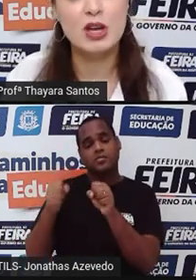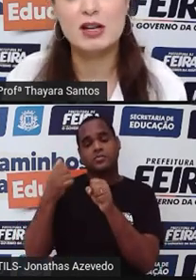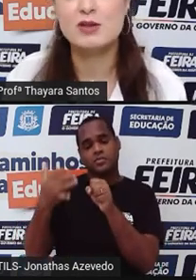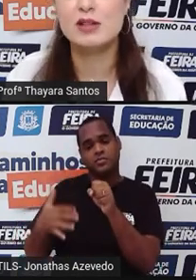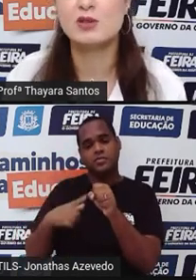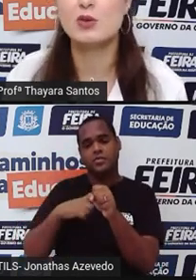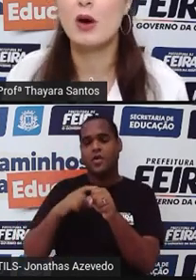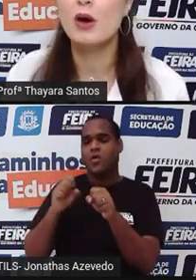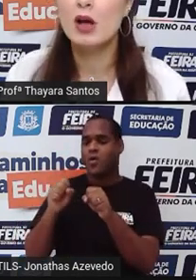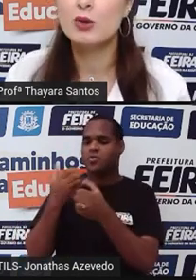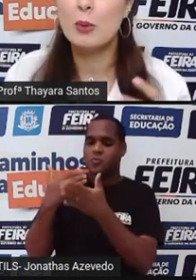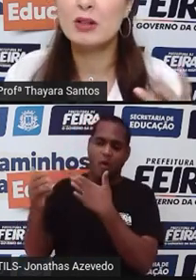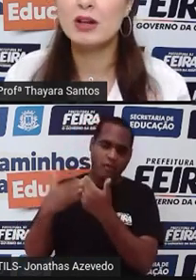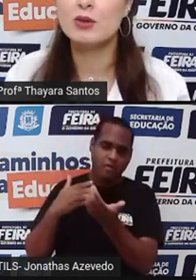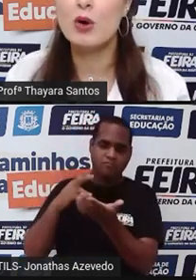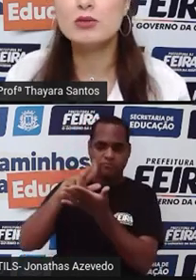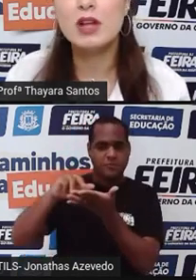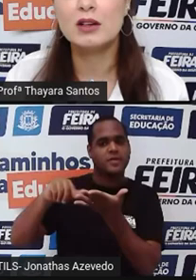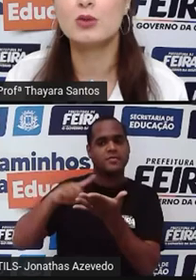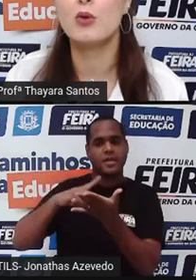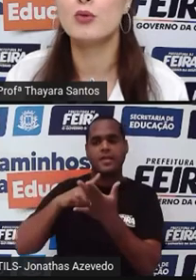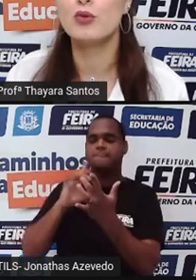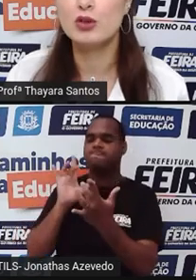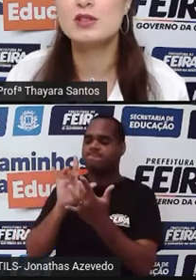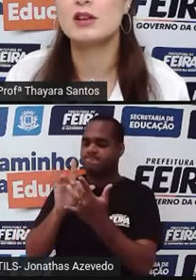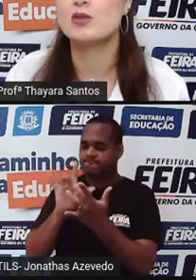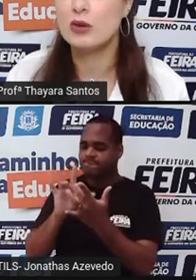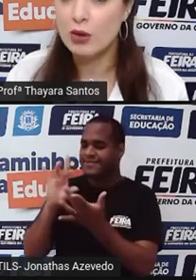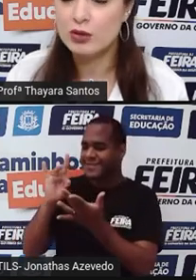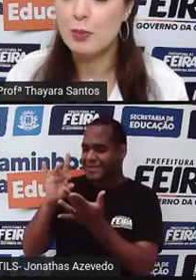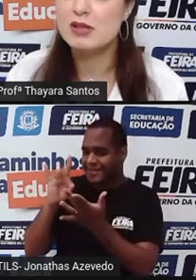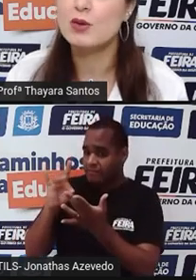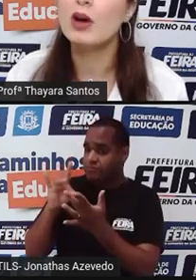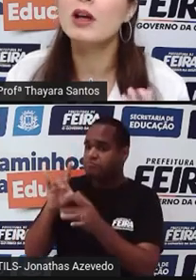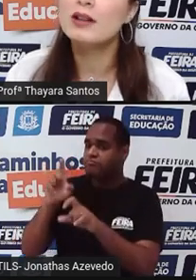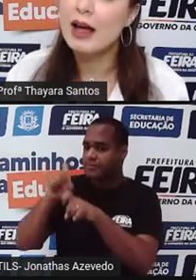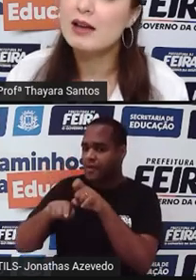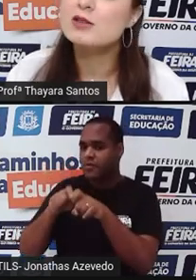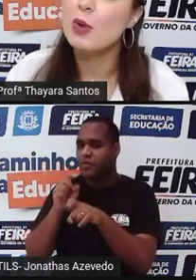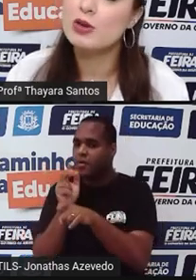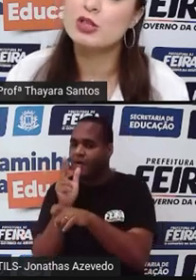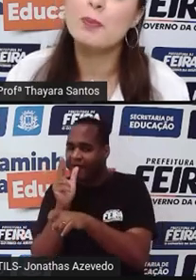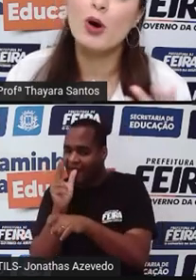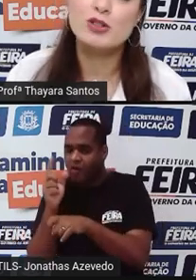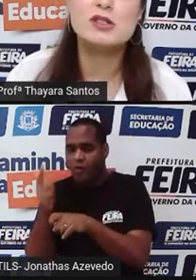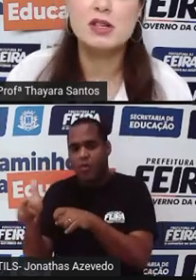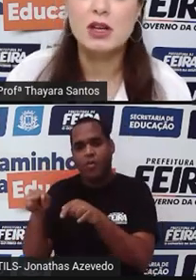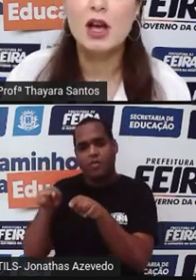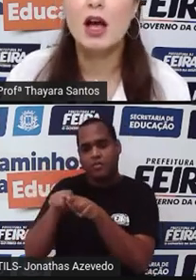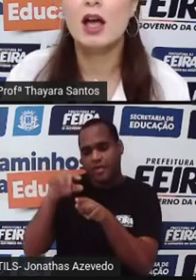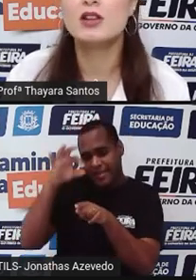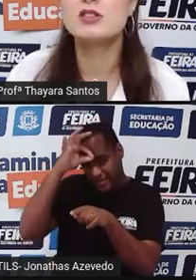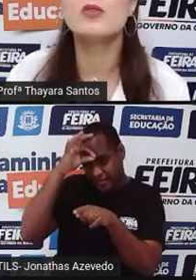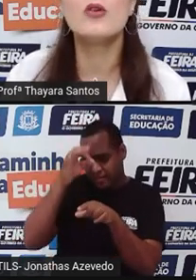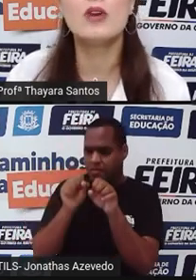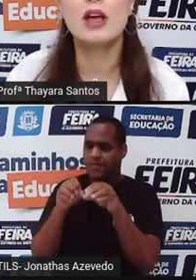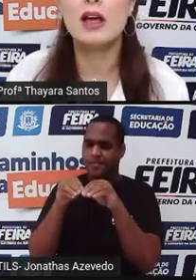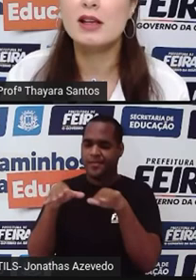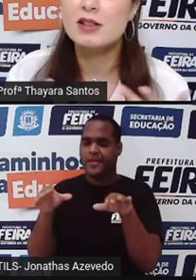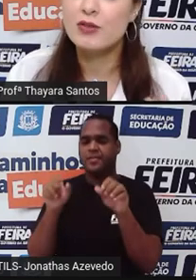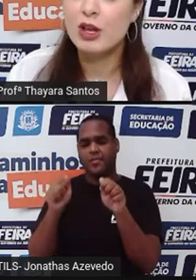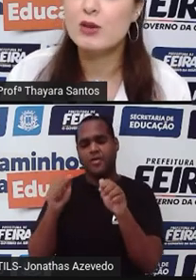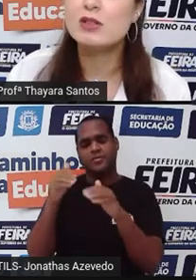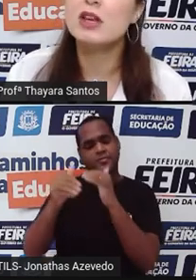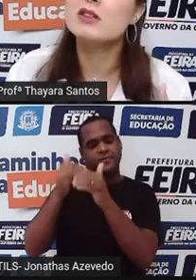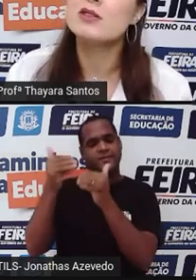tipo de relação sexual, no momento ali do contato com o fluido sexual da outra pessoa, está exposta e pode, sim, desenvolver